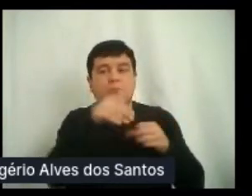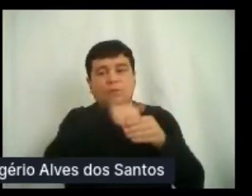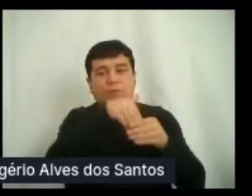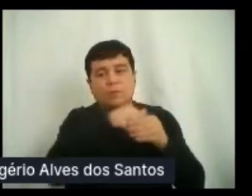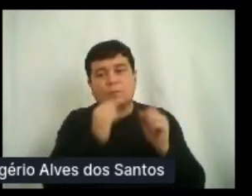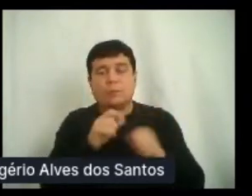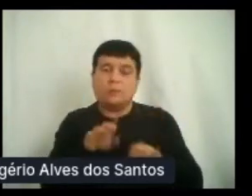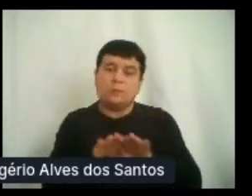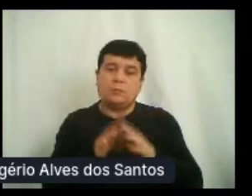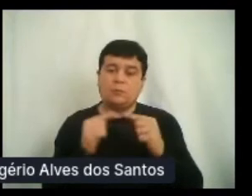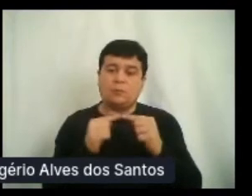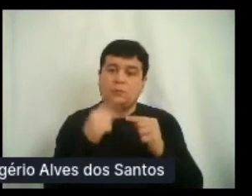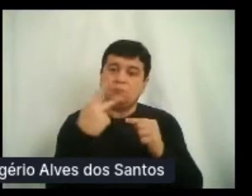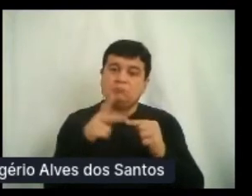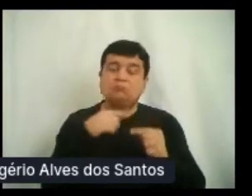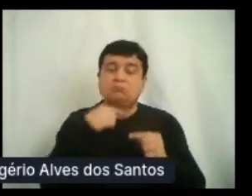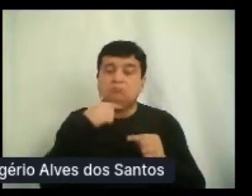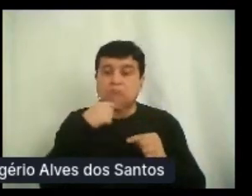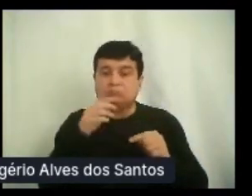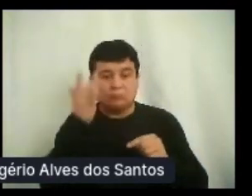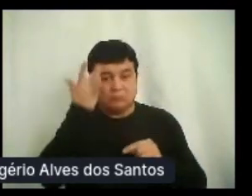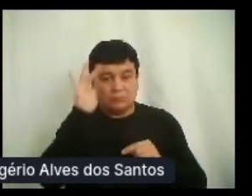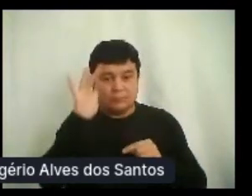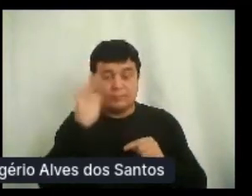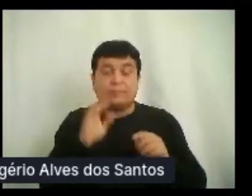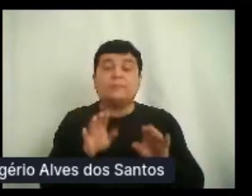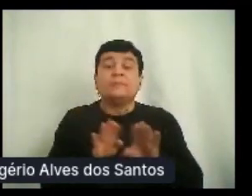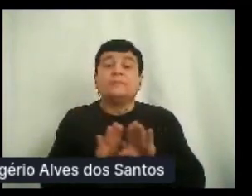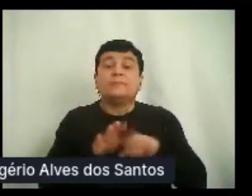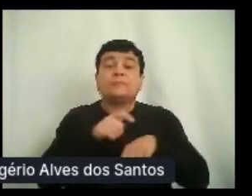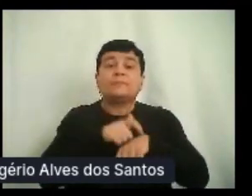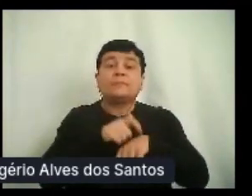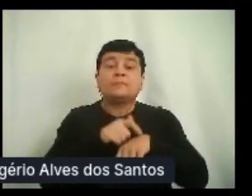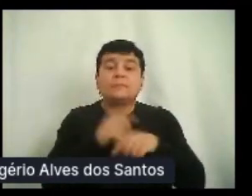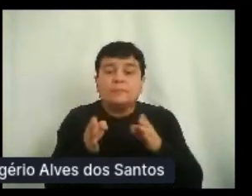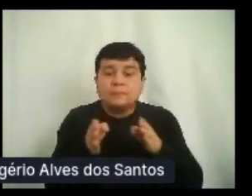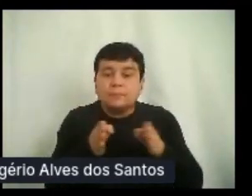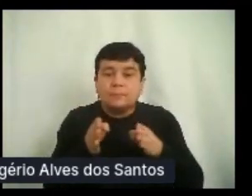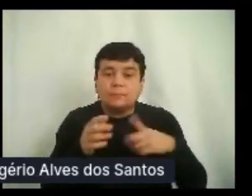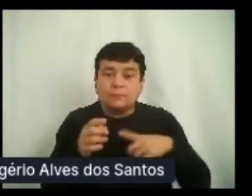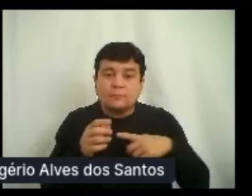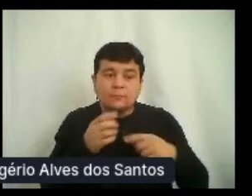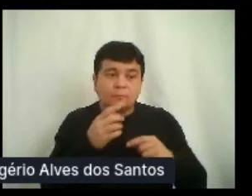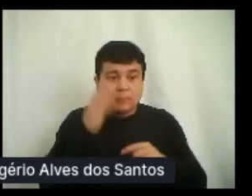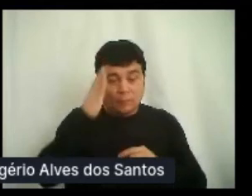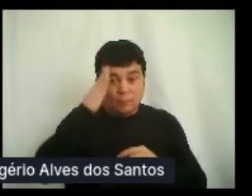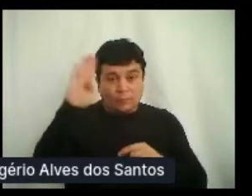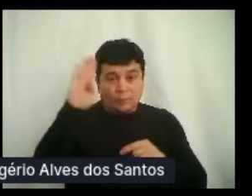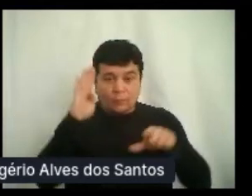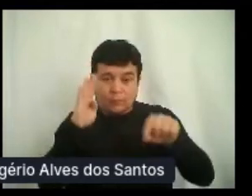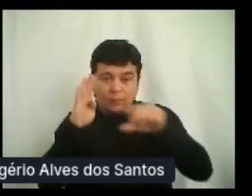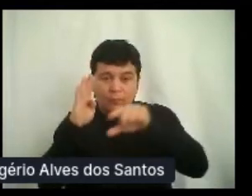Dentro do tempo disponível, vamos priorizar aquelas que forem mais votadas para que os palestrantes respondam.